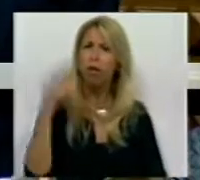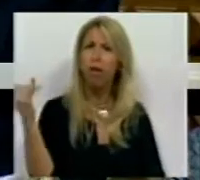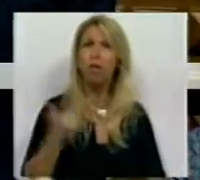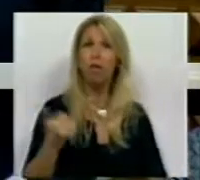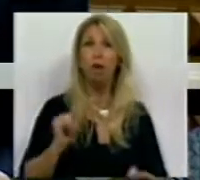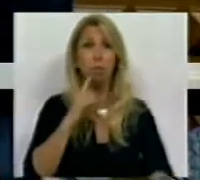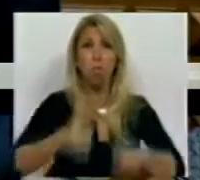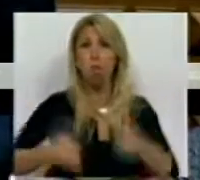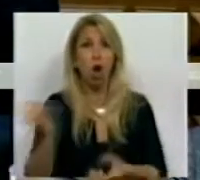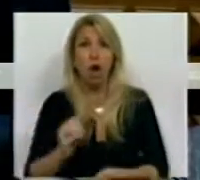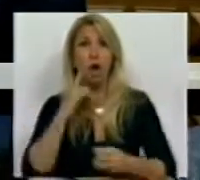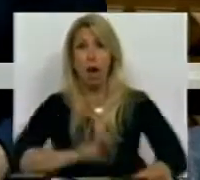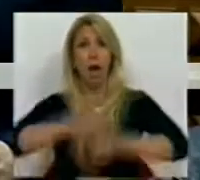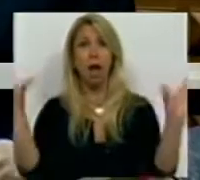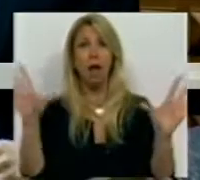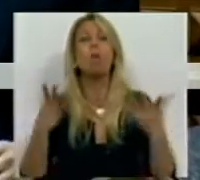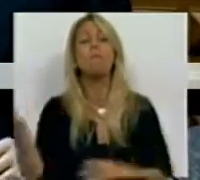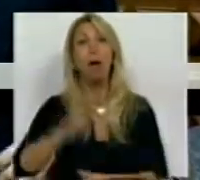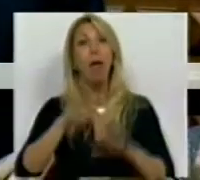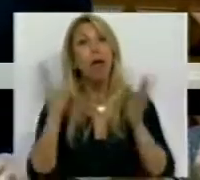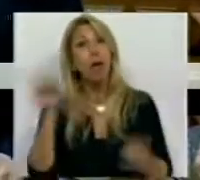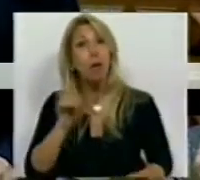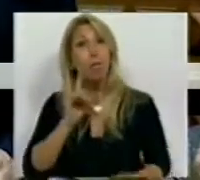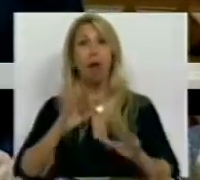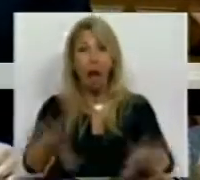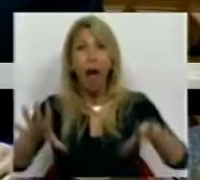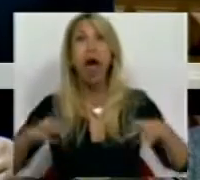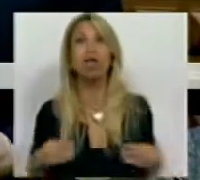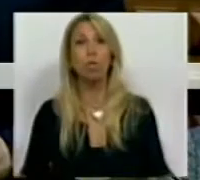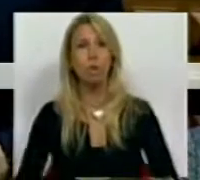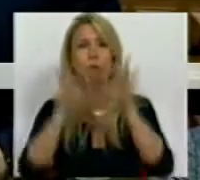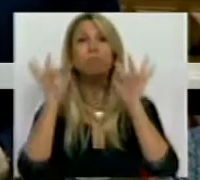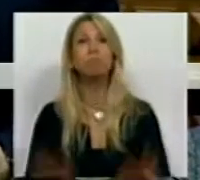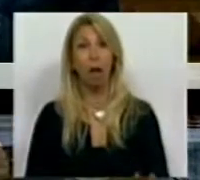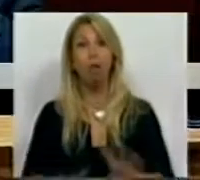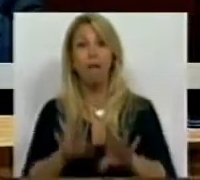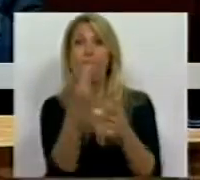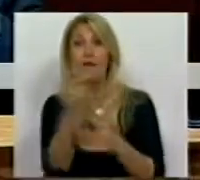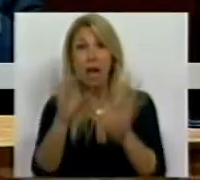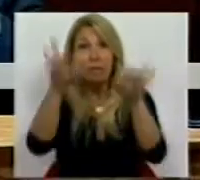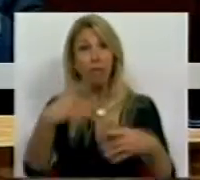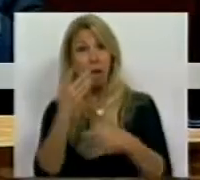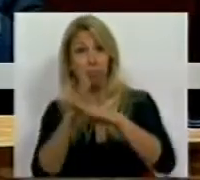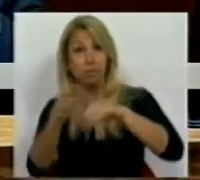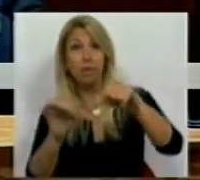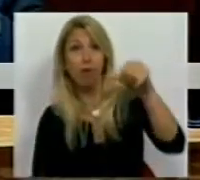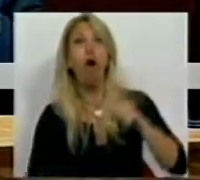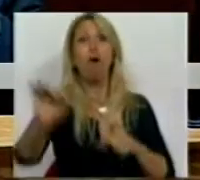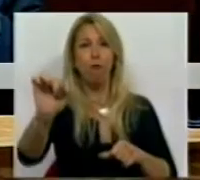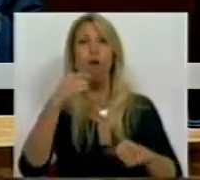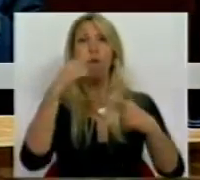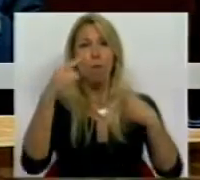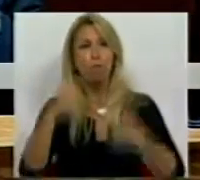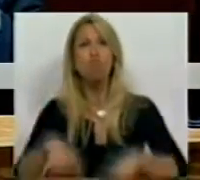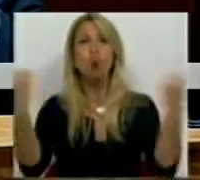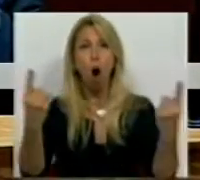óbvio. Mas, o que importa aqui assumir, e a frase final da sua intervenção assume isso mesmo, é que o Governo pretende atacar os